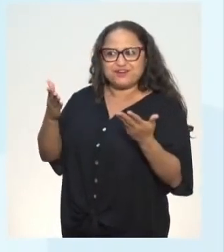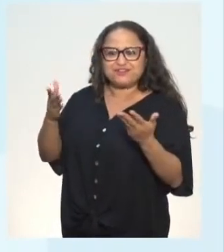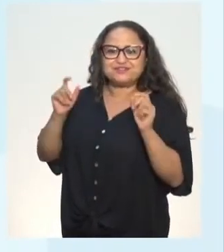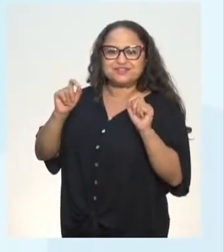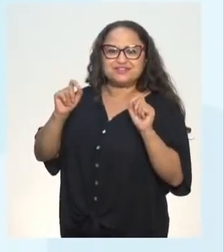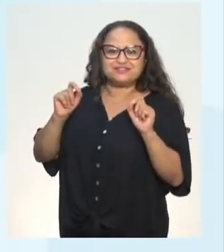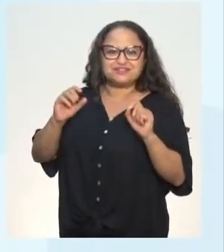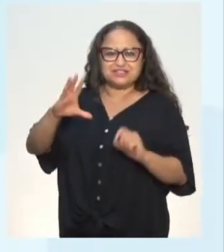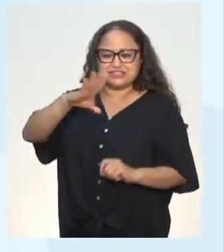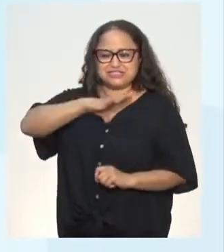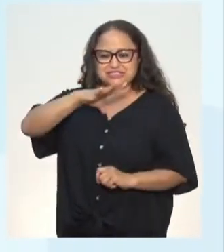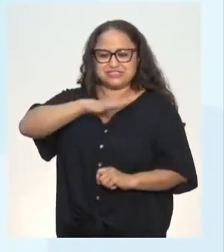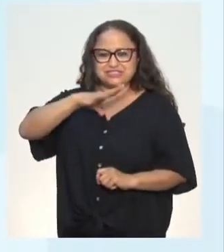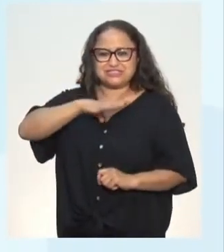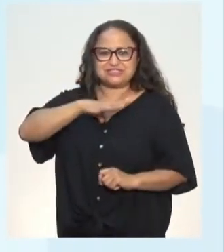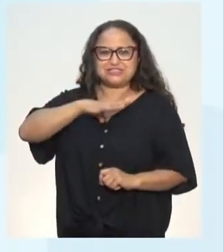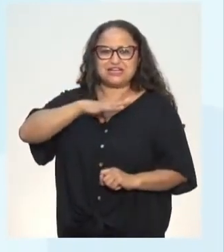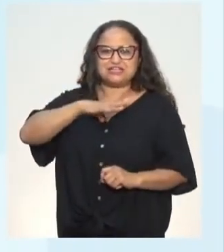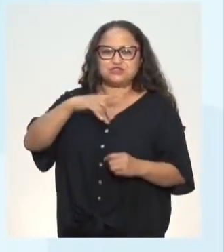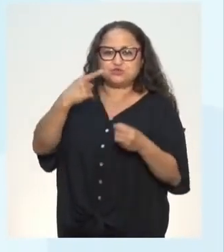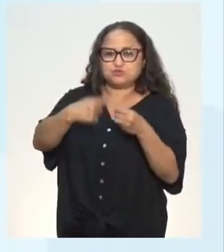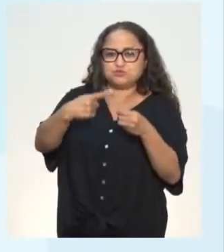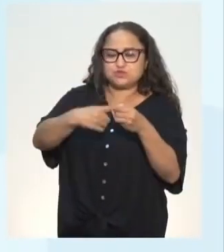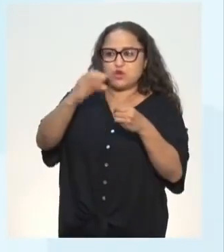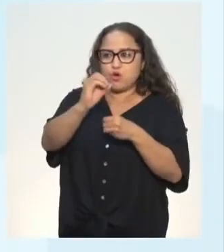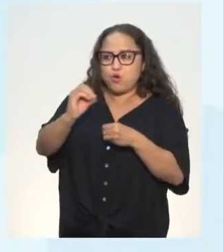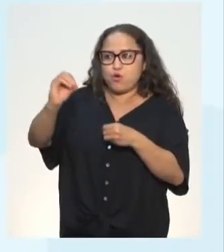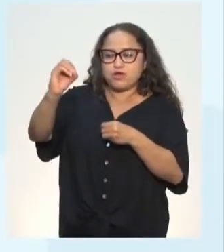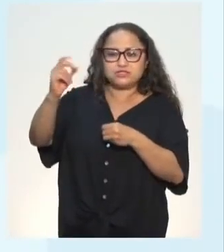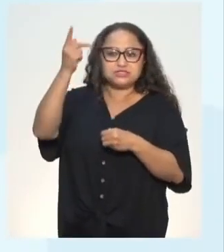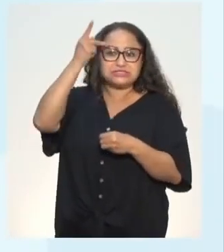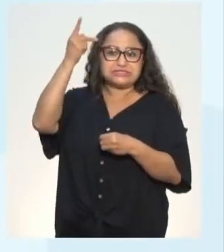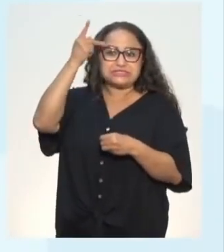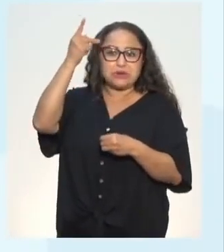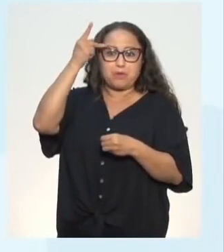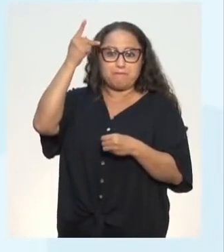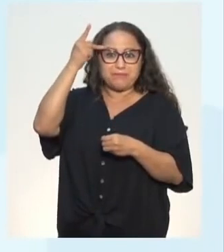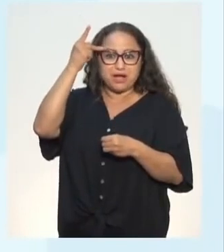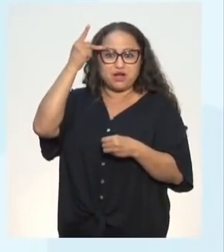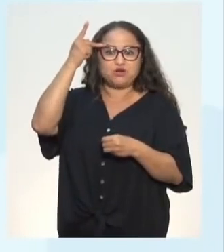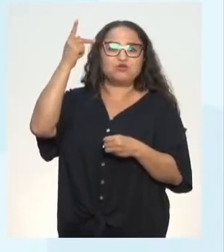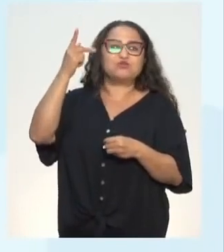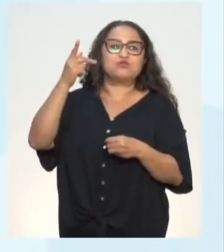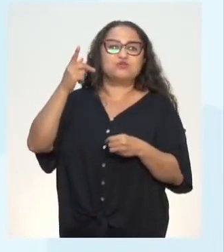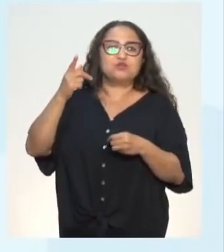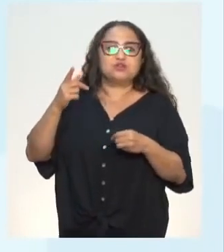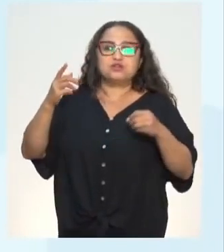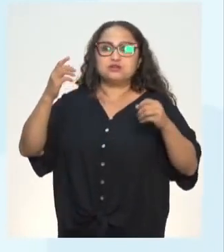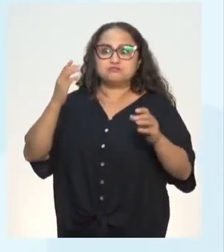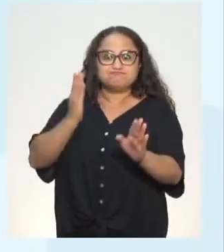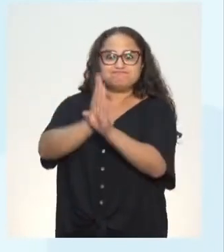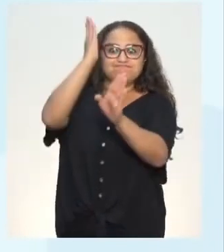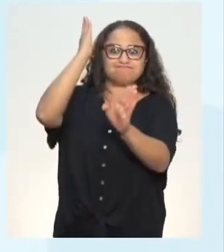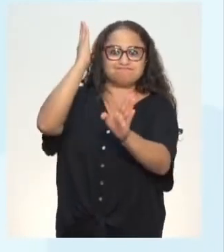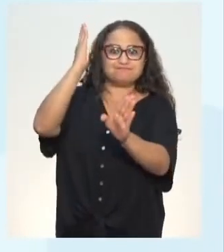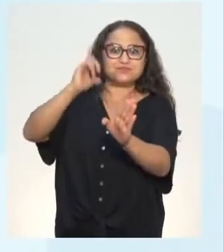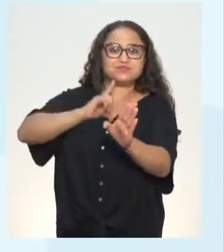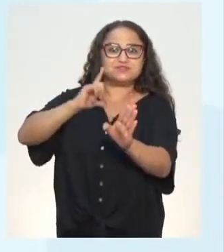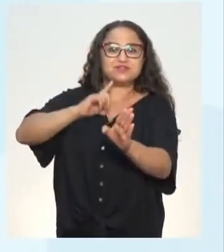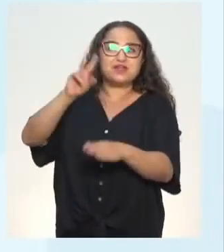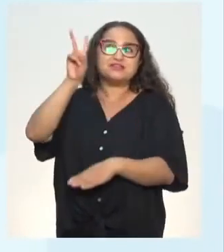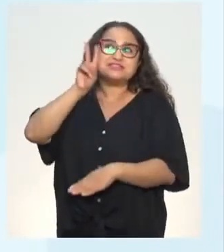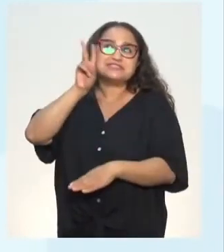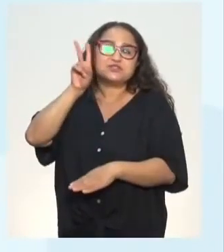Cidades da porção oeste do interior do estado de São Paulo foram surpreendidas na segunda